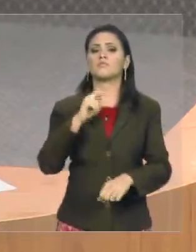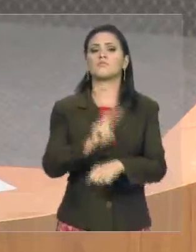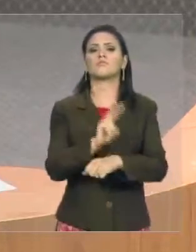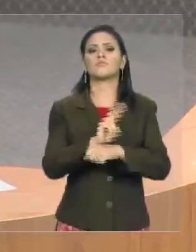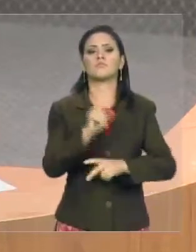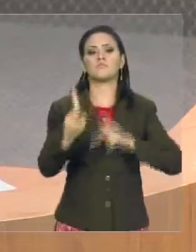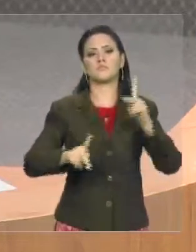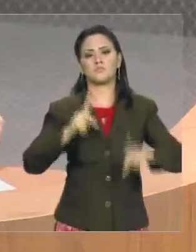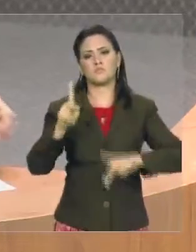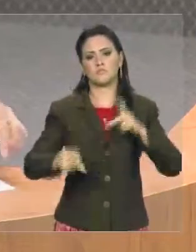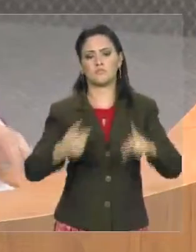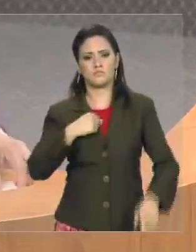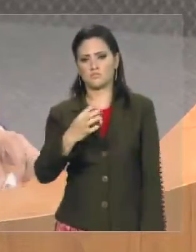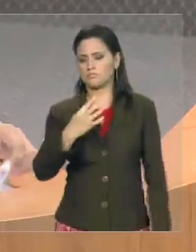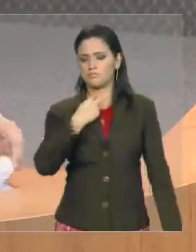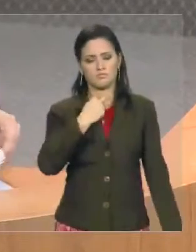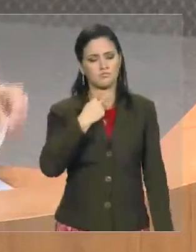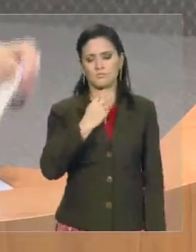e não posso me calar.